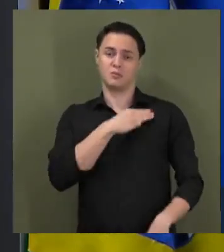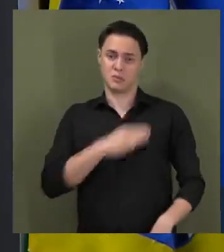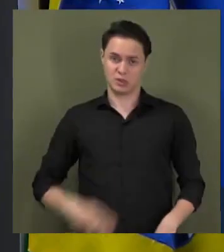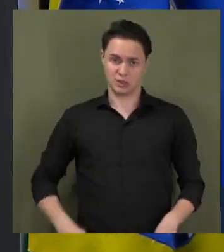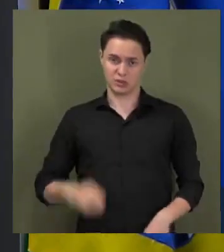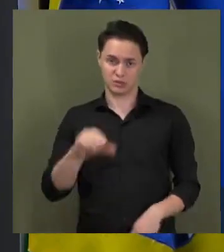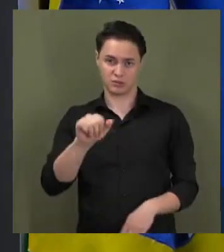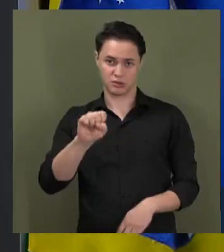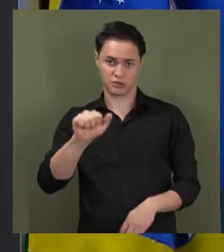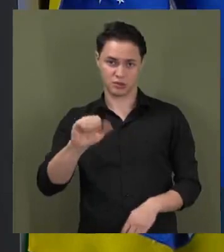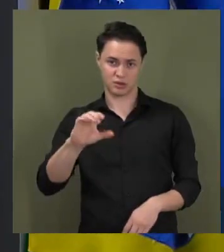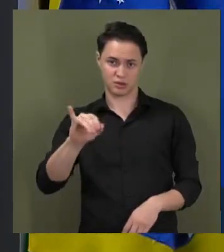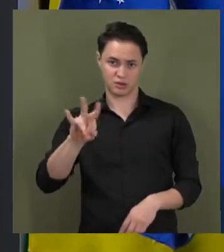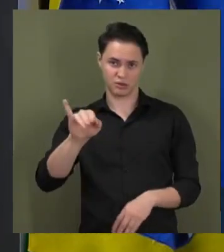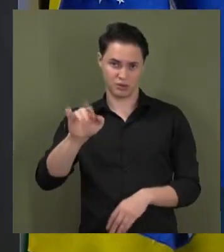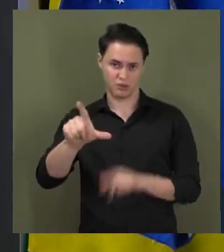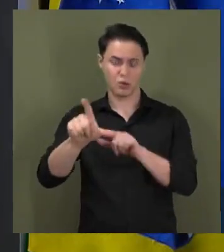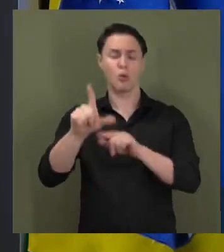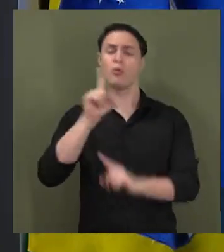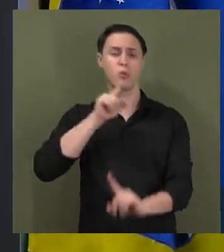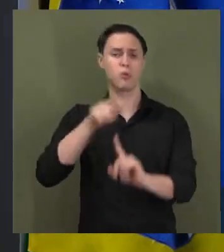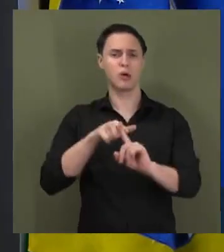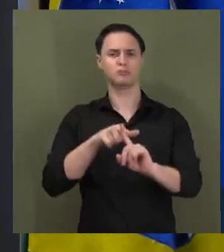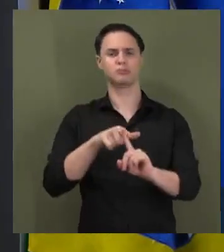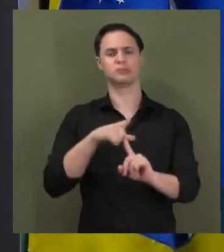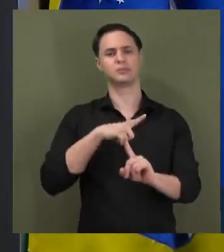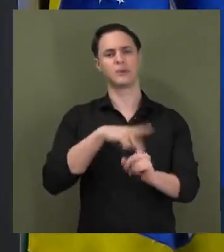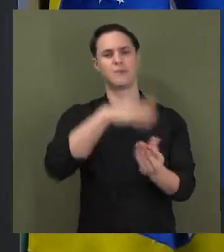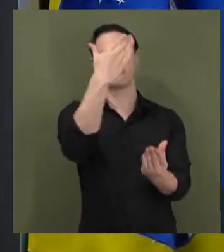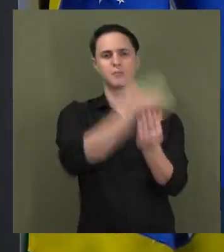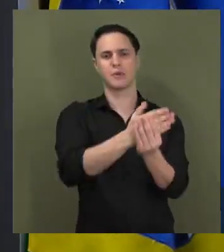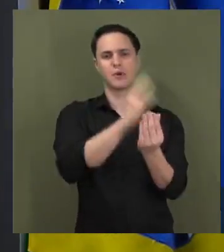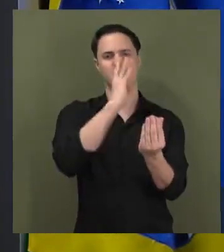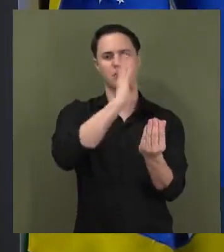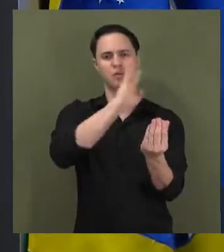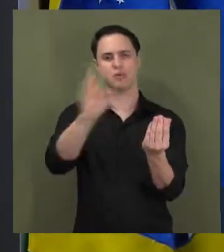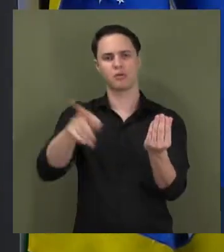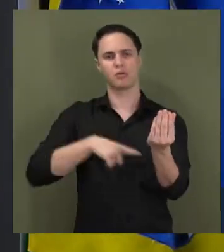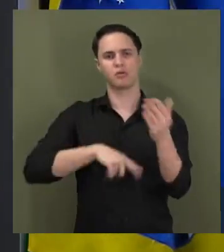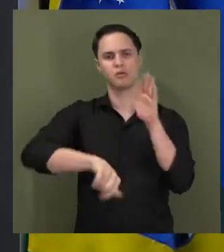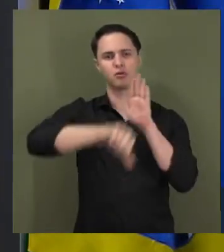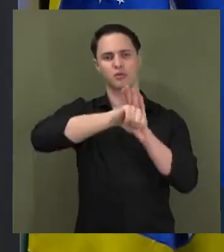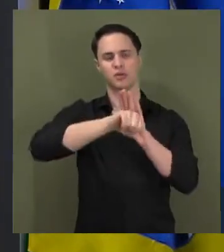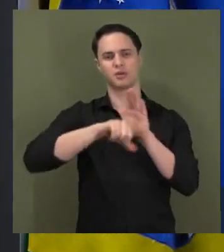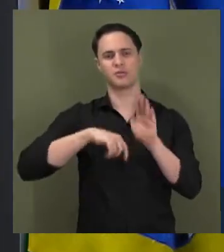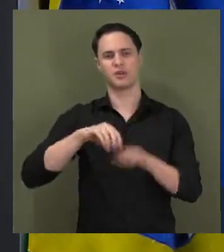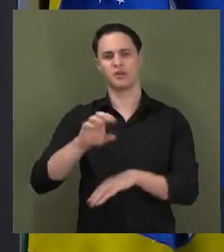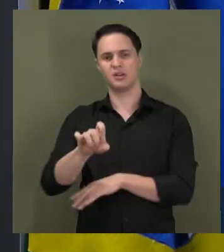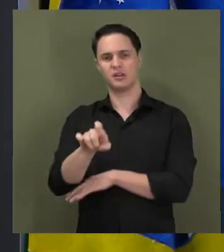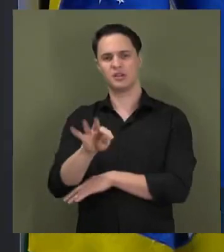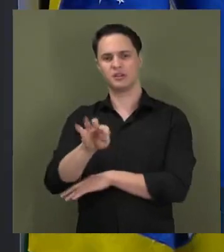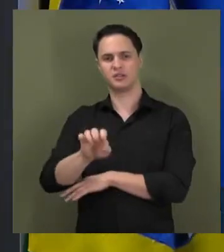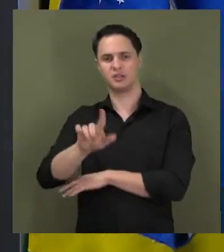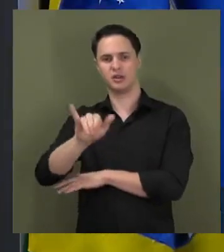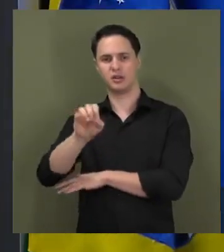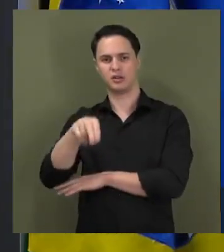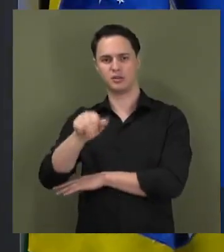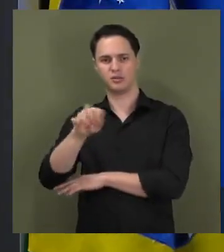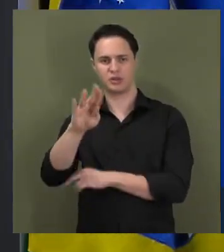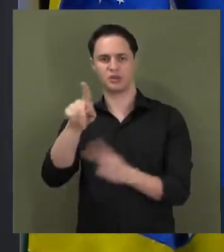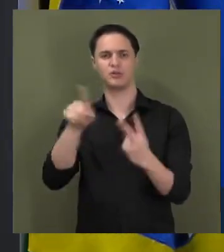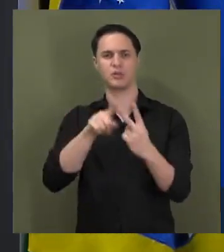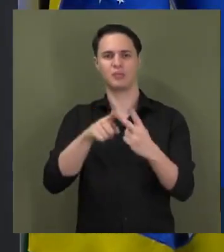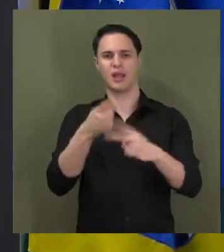livremente ao processo que o acusa dos crimes de estelionato e lavagem de dinheiro.